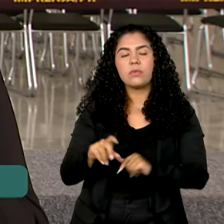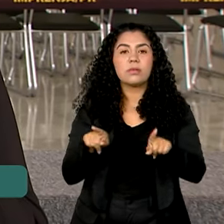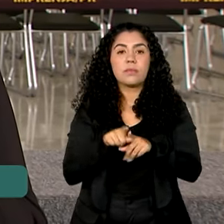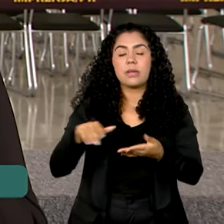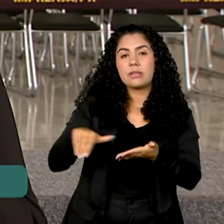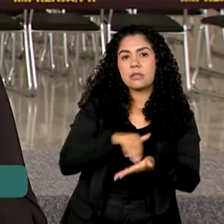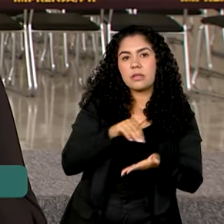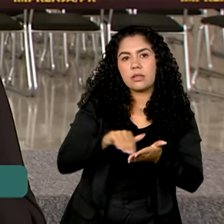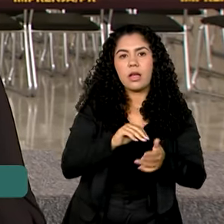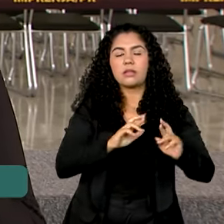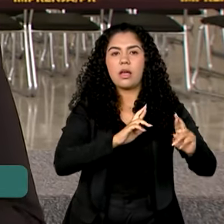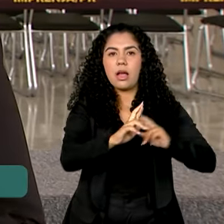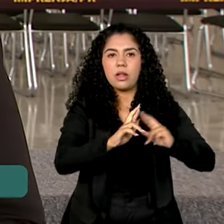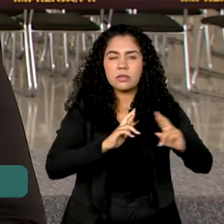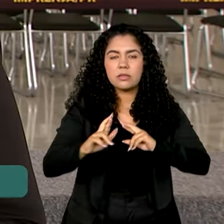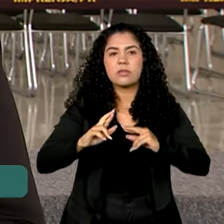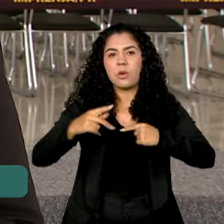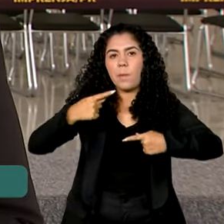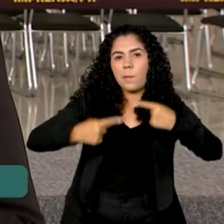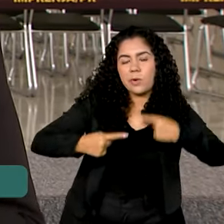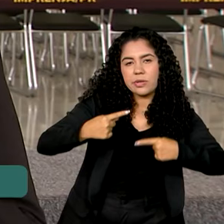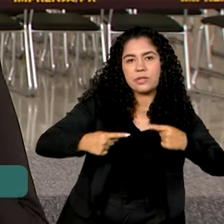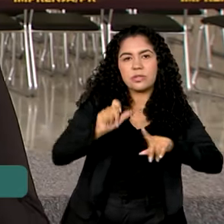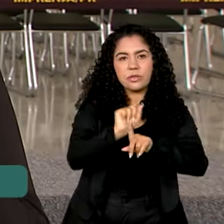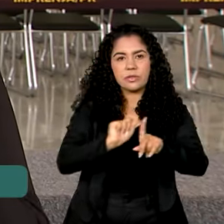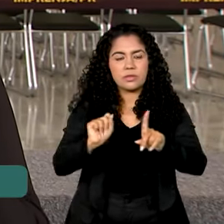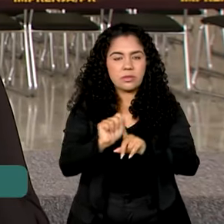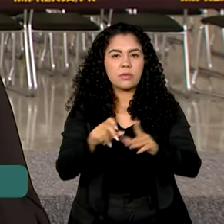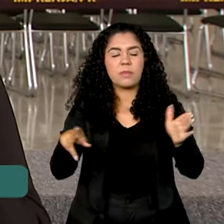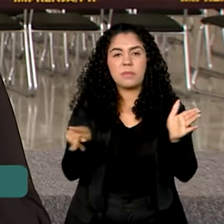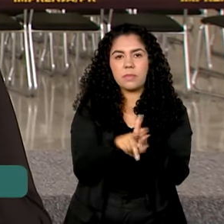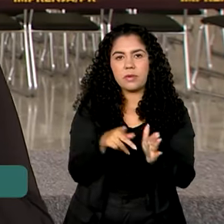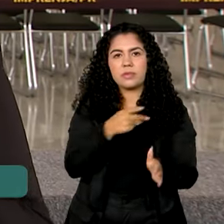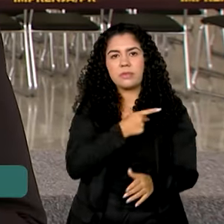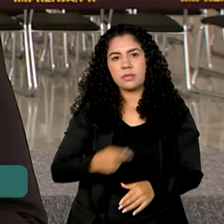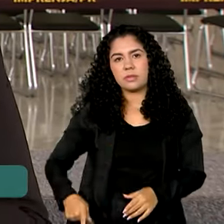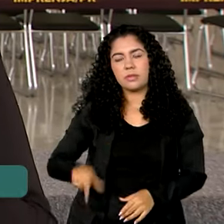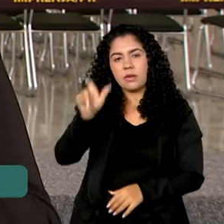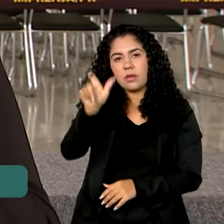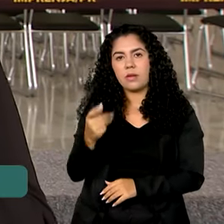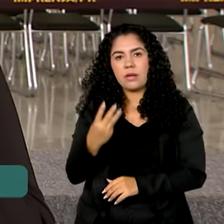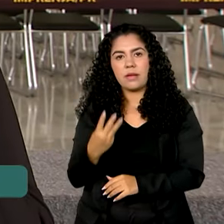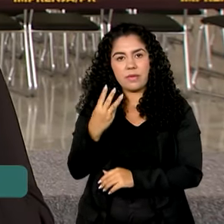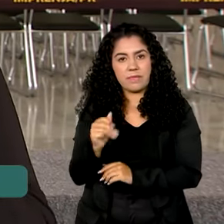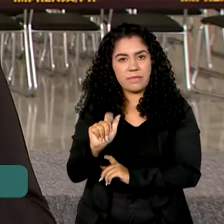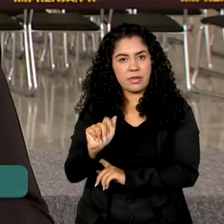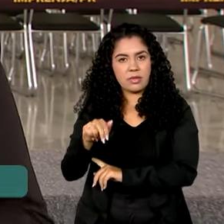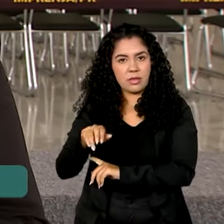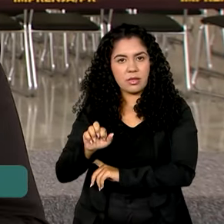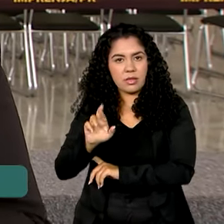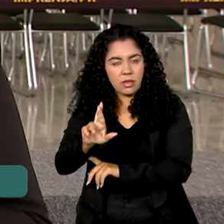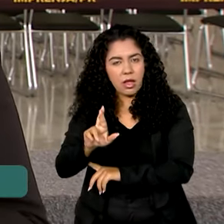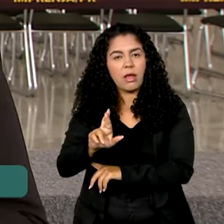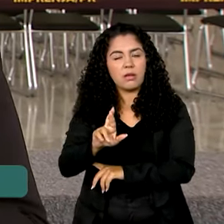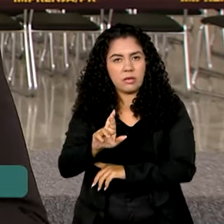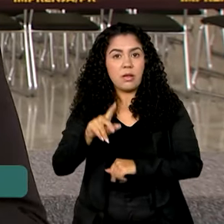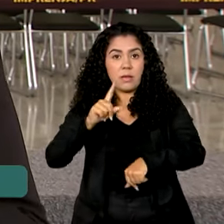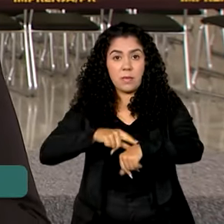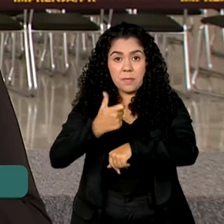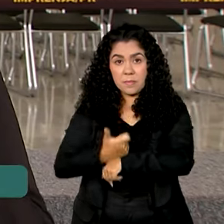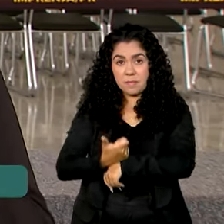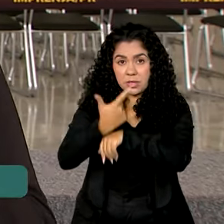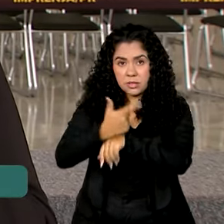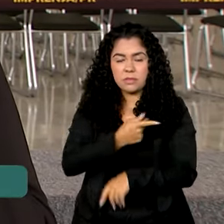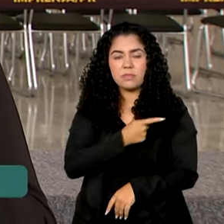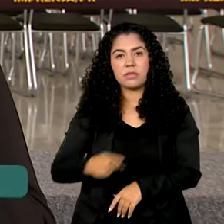de Relações Políticos Sociais da Secretaria-Geral da Presidência da República, Wagner Caetano. As agendas continuam. Meio dia, o